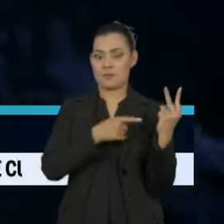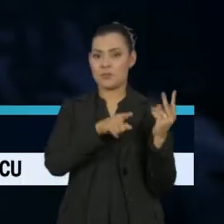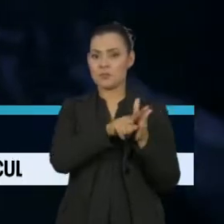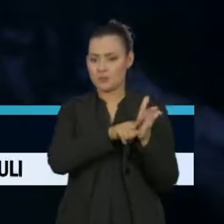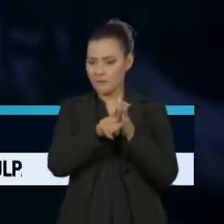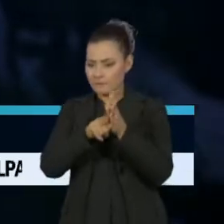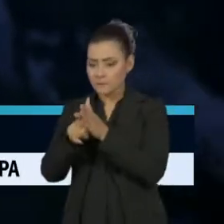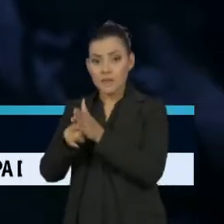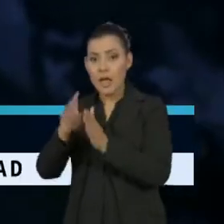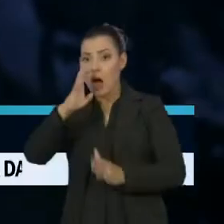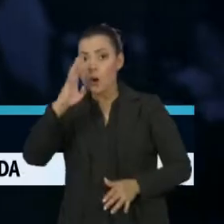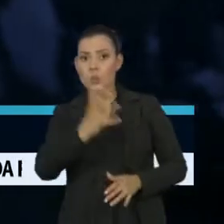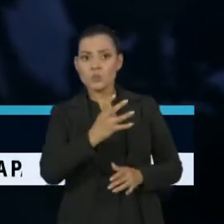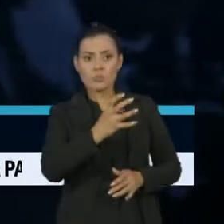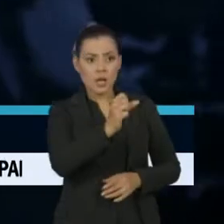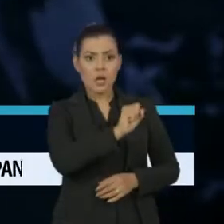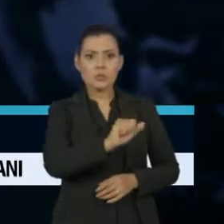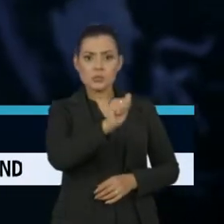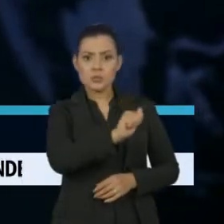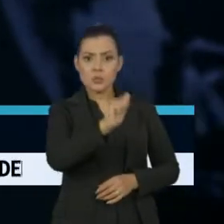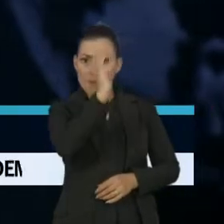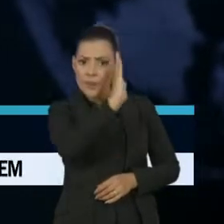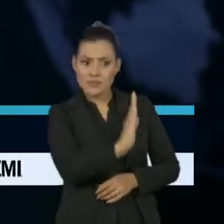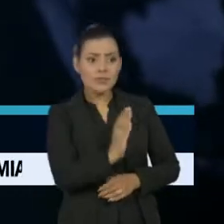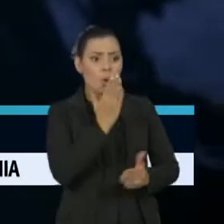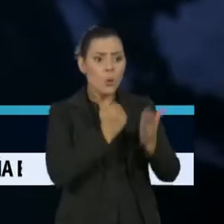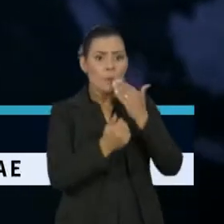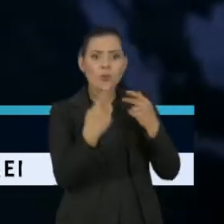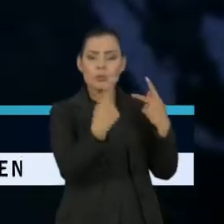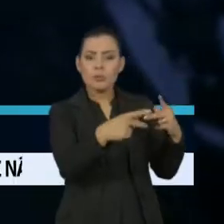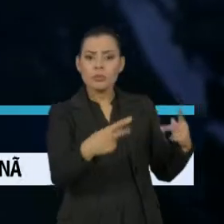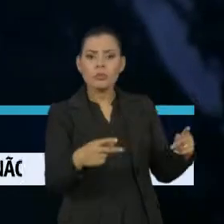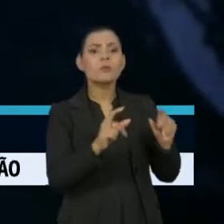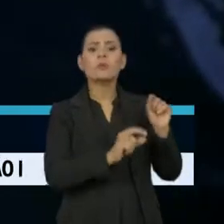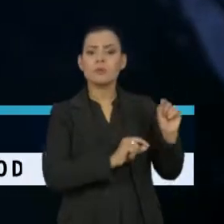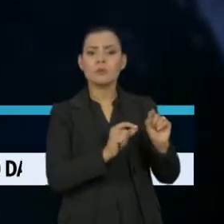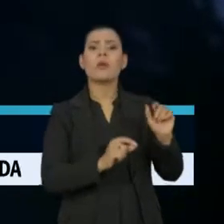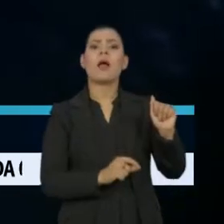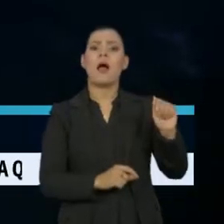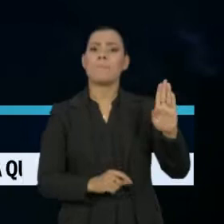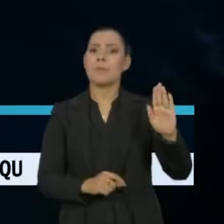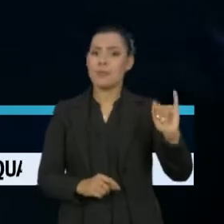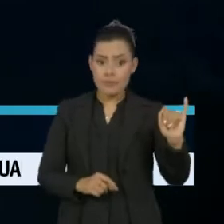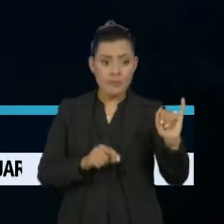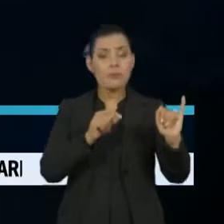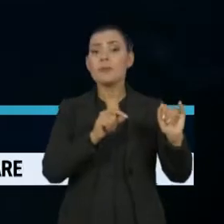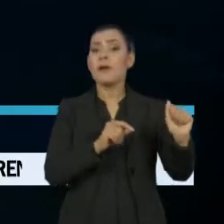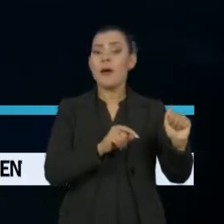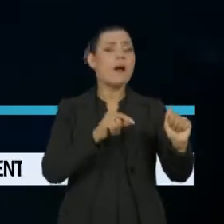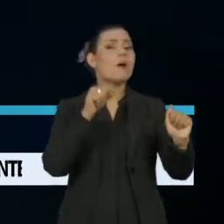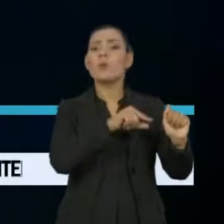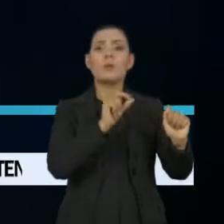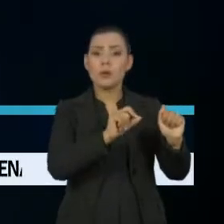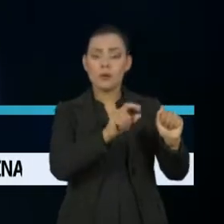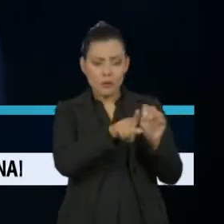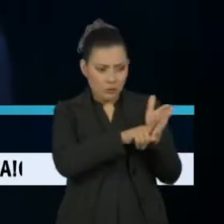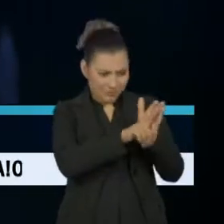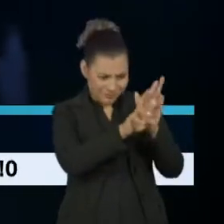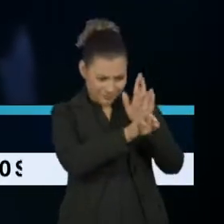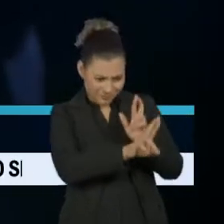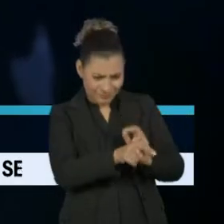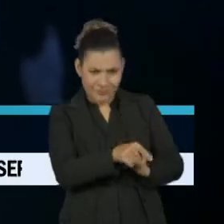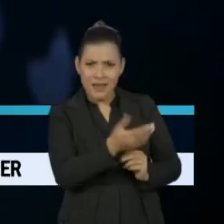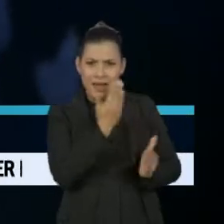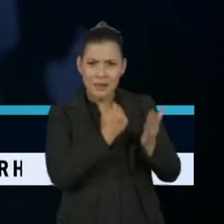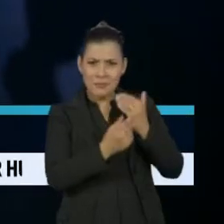acusam a Associação Brasileira da Indústria de Alimentos de deturpar os resultados de um levantamento que analisou guias alimentares